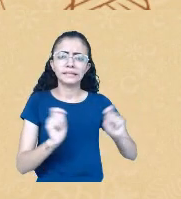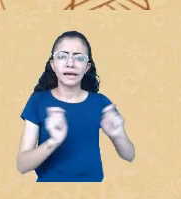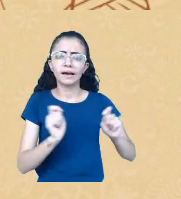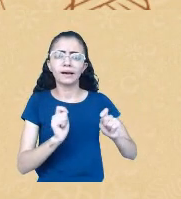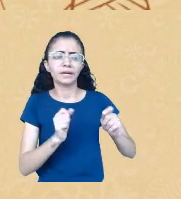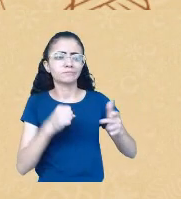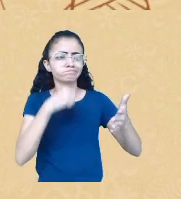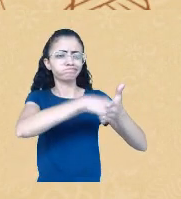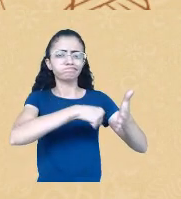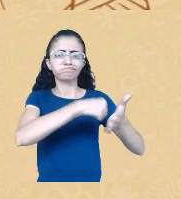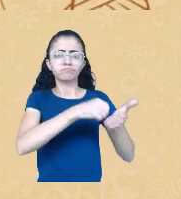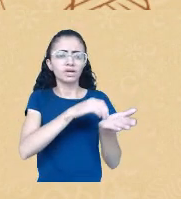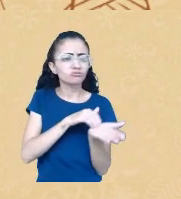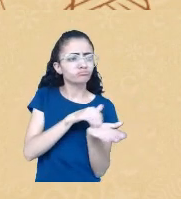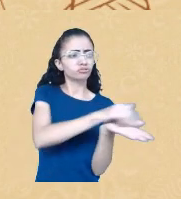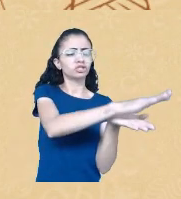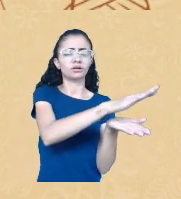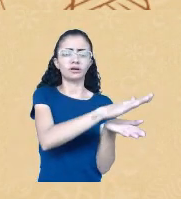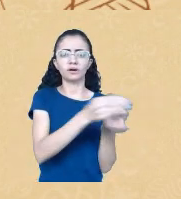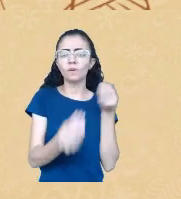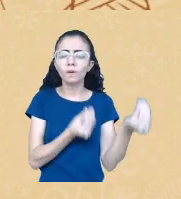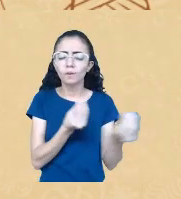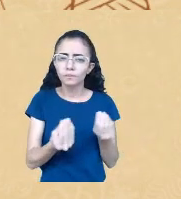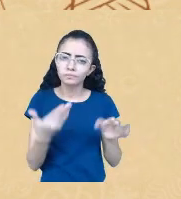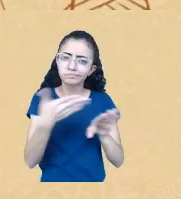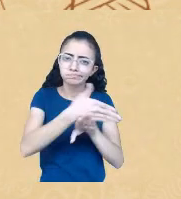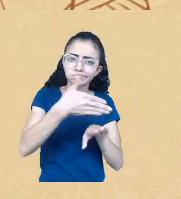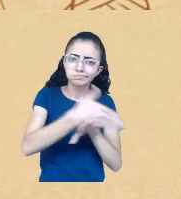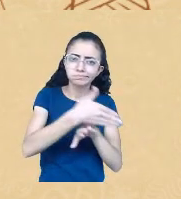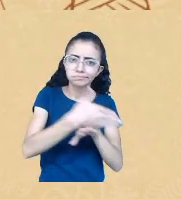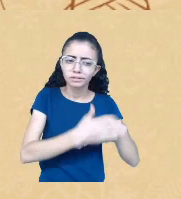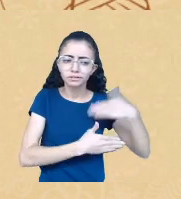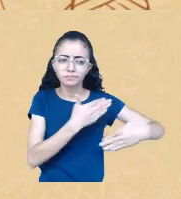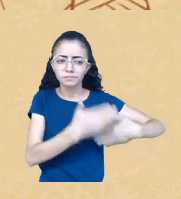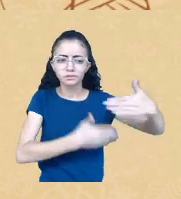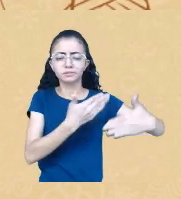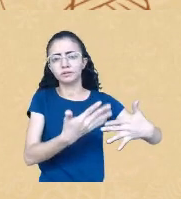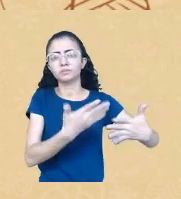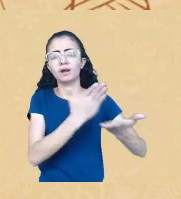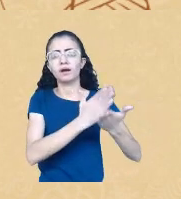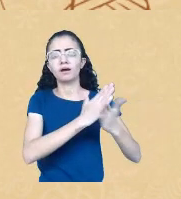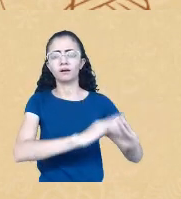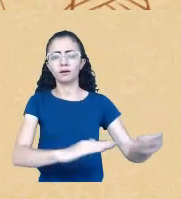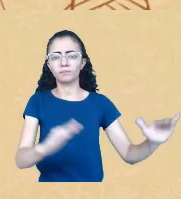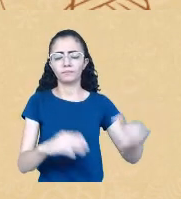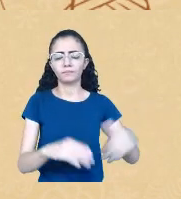parte desse projeto, né? Desse processo mesmo, como diz o Fanon, né? Da descolonização.